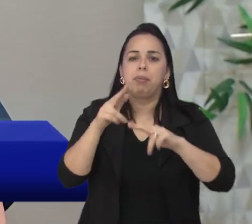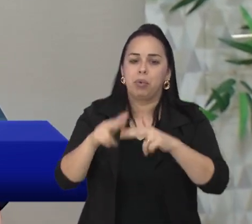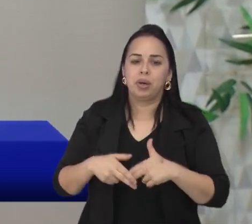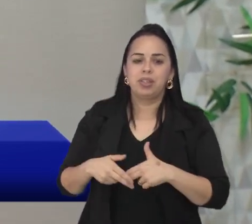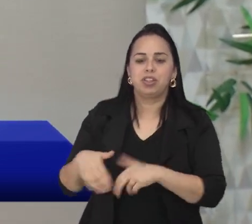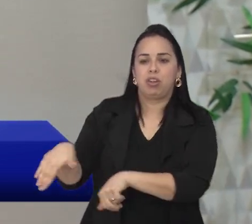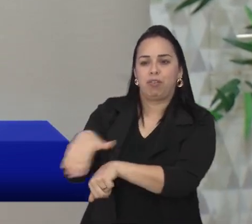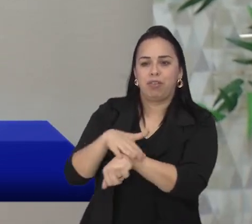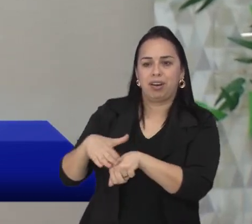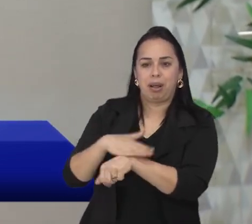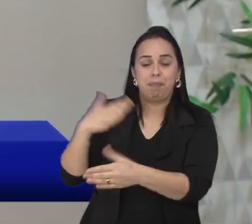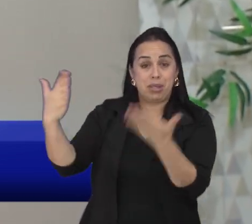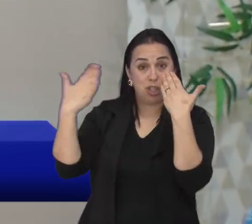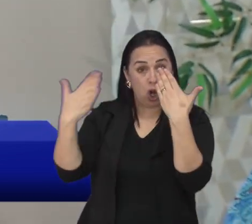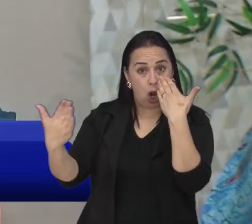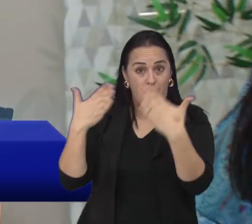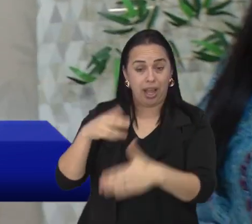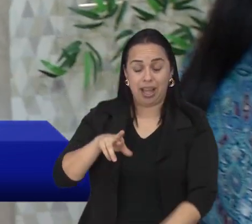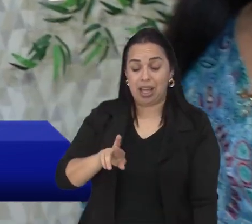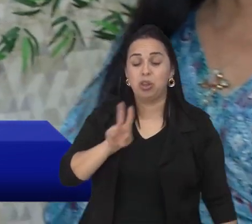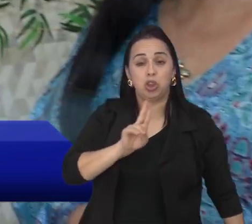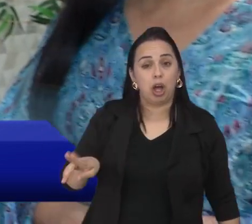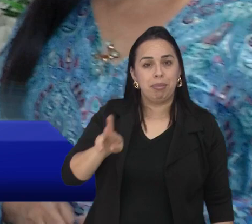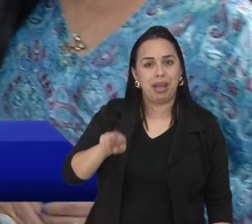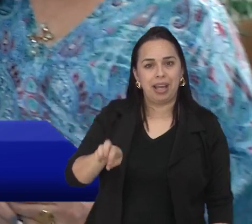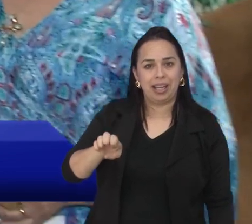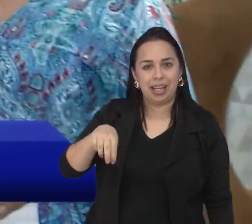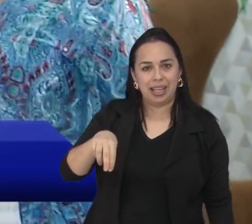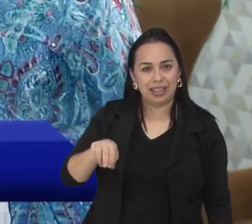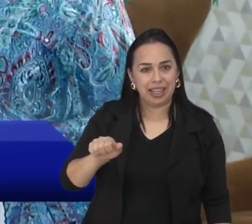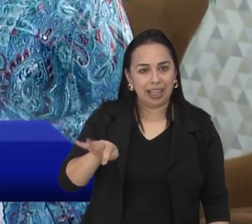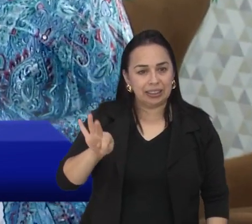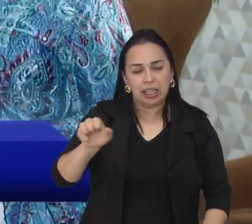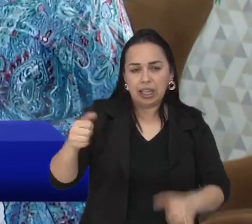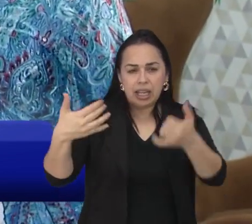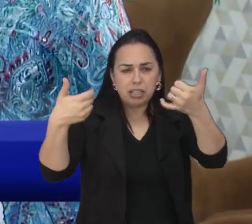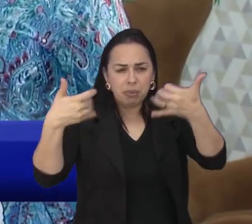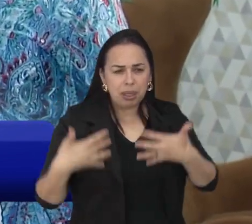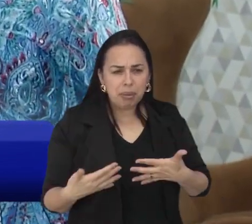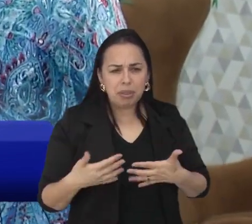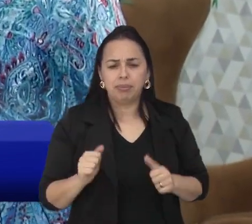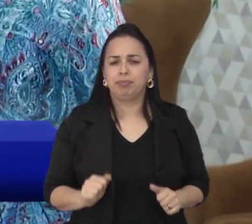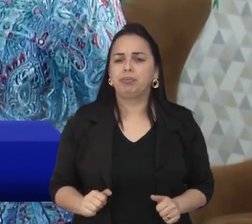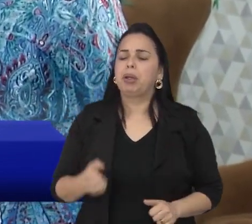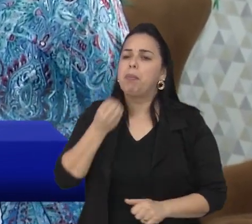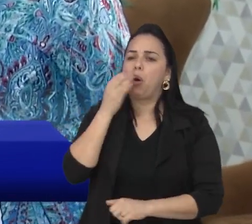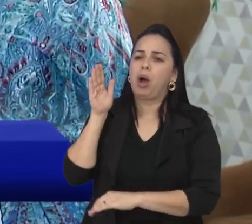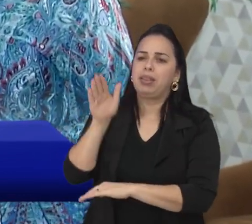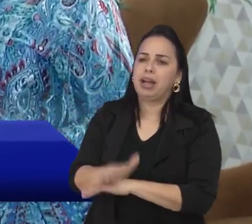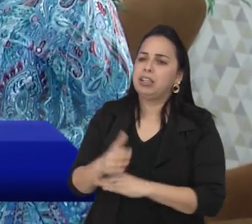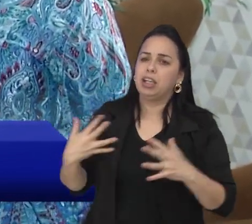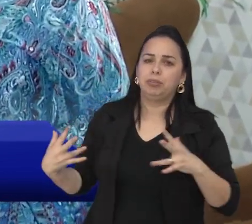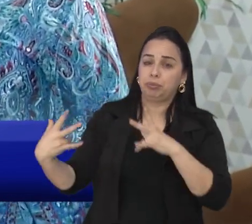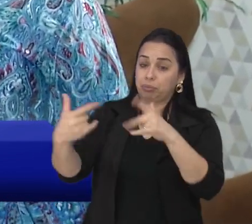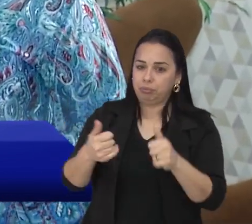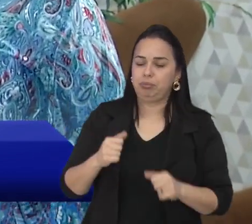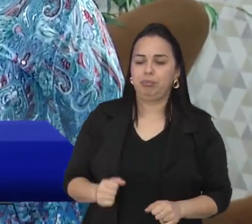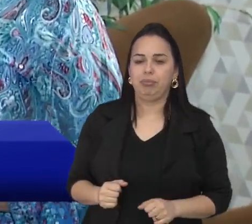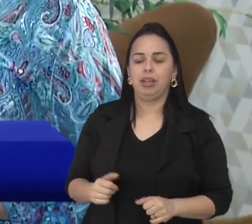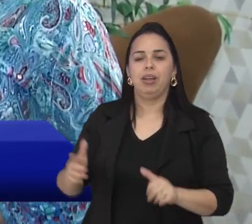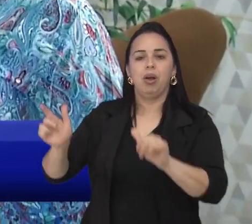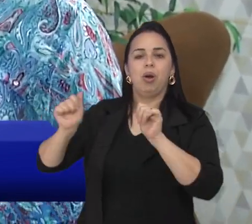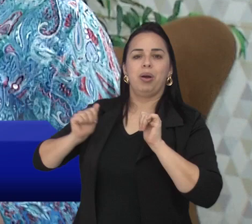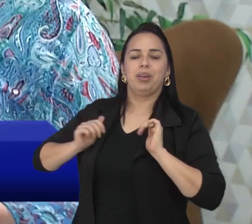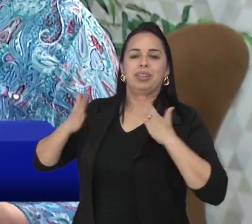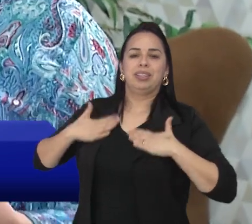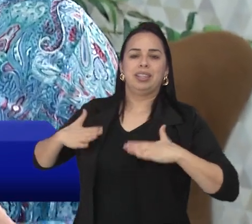saída. Pra falar sobre isso, eu tô aqui com a Renata Bueno, psicóloga. Renata, tudo bem? Explica pra gente, por favor, o que é esse ósseo criativo? Boa tarde a